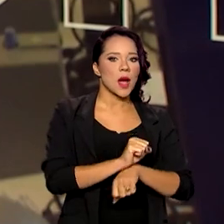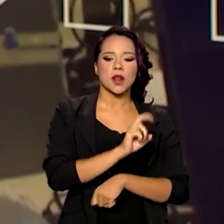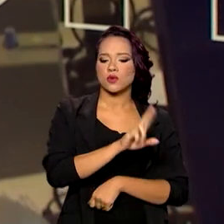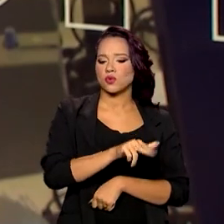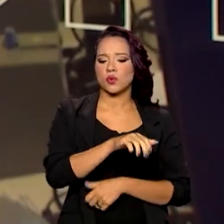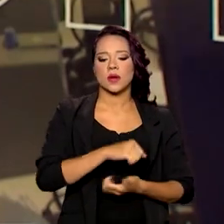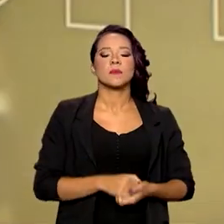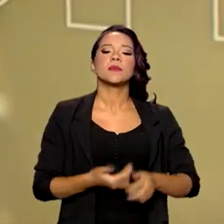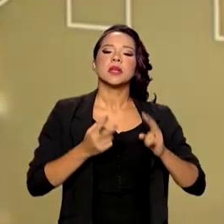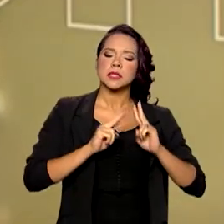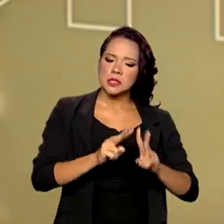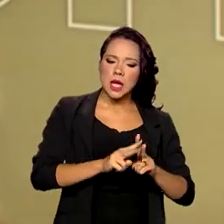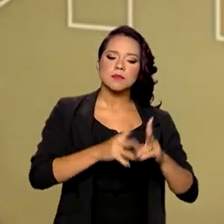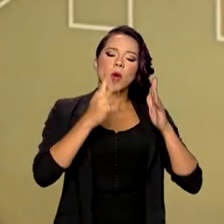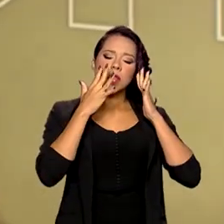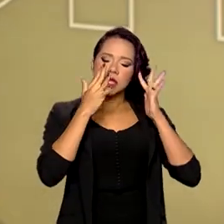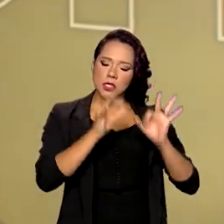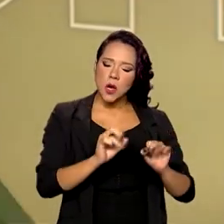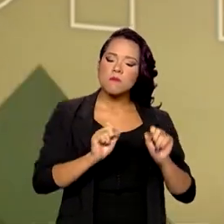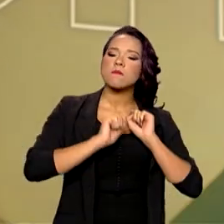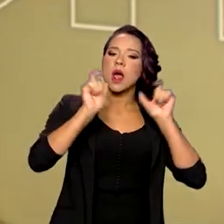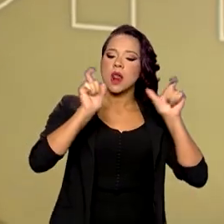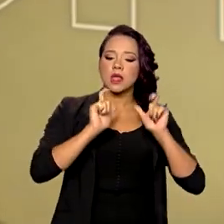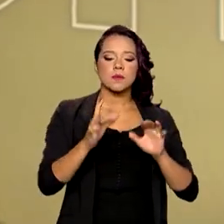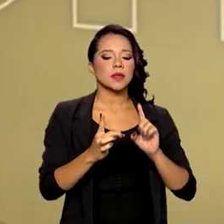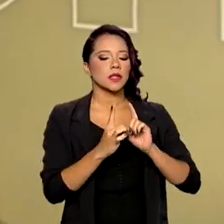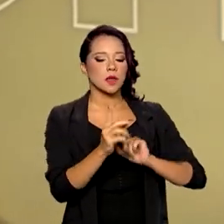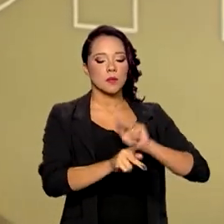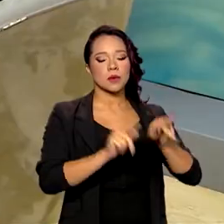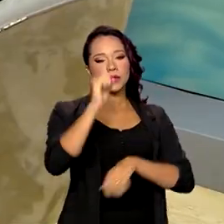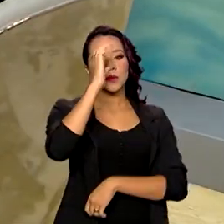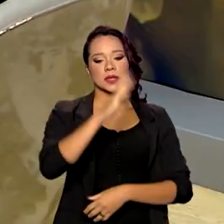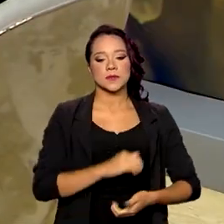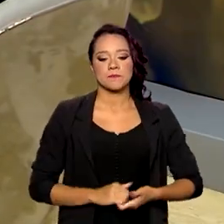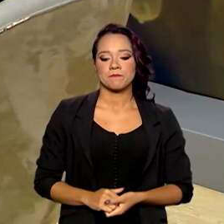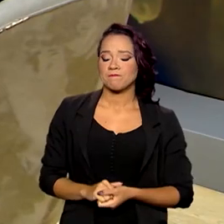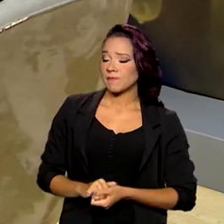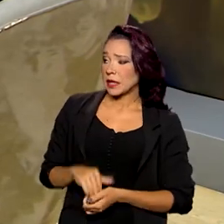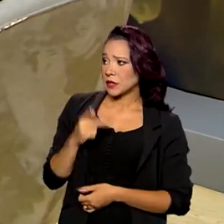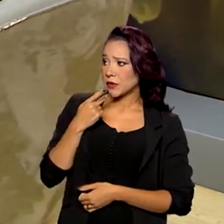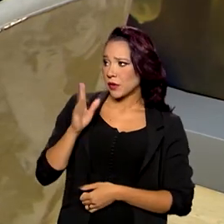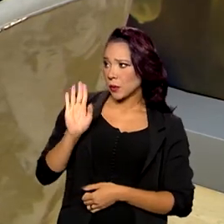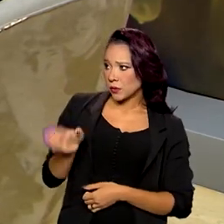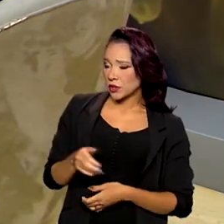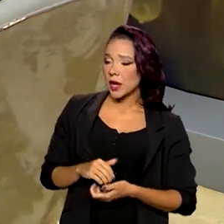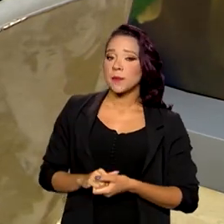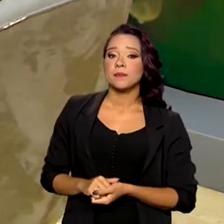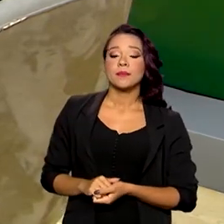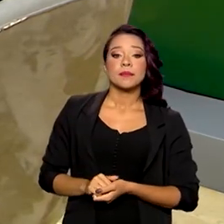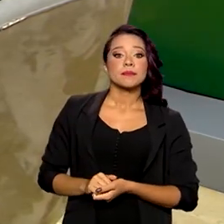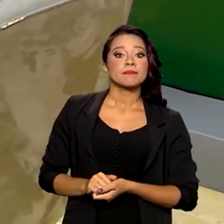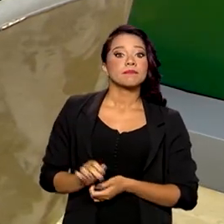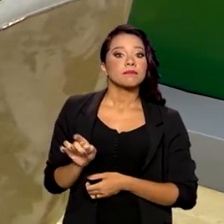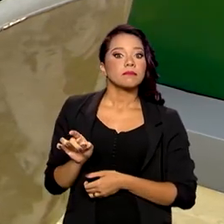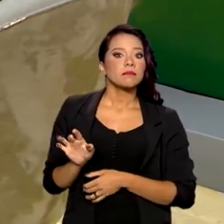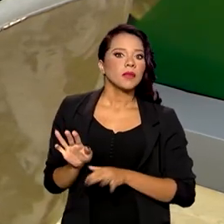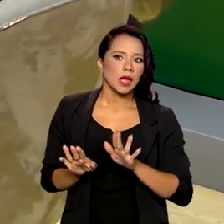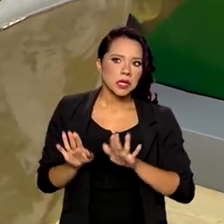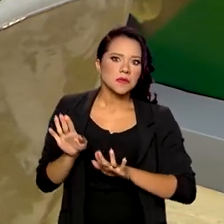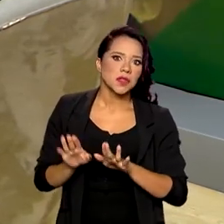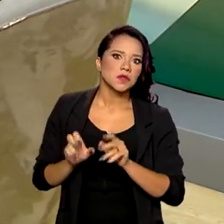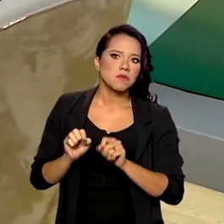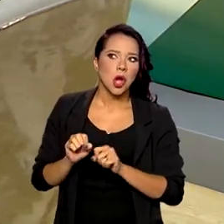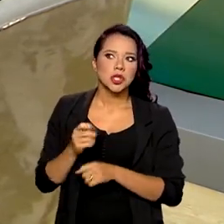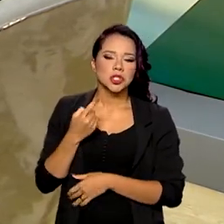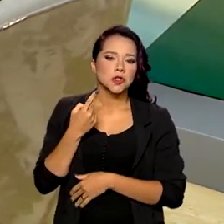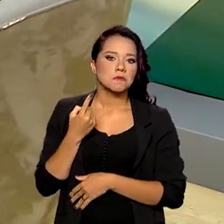sempre atentos e alertas para atender a população brasileira. O senhor citou aqui, que de uma certa forma, talvez a gente possa